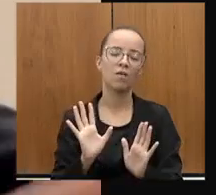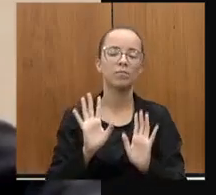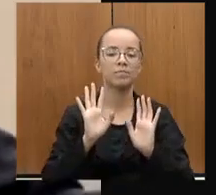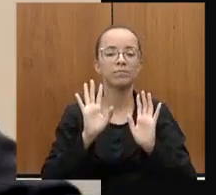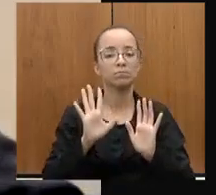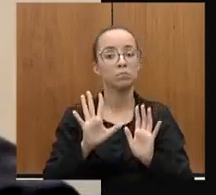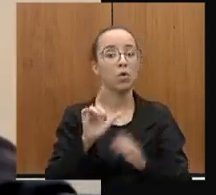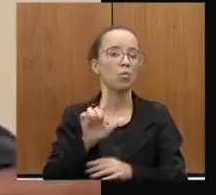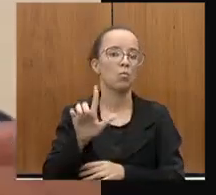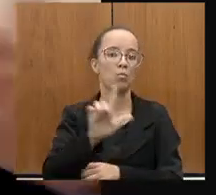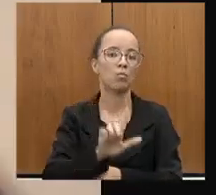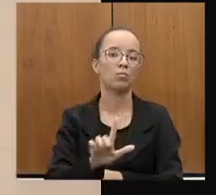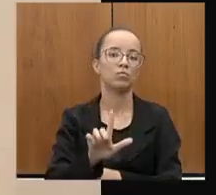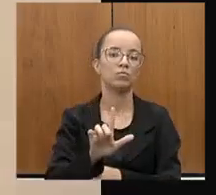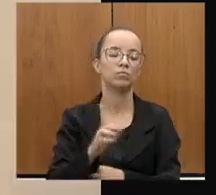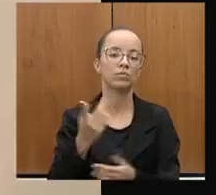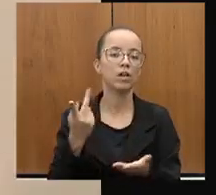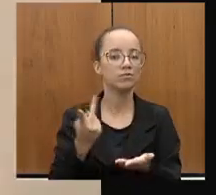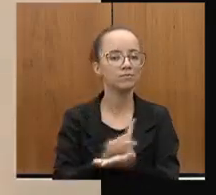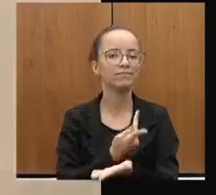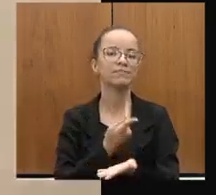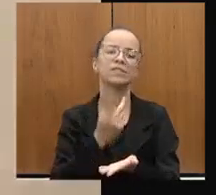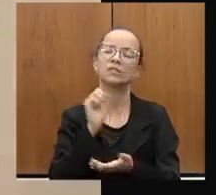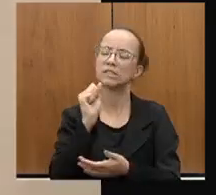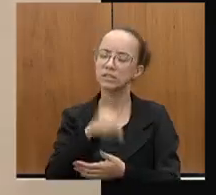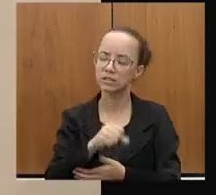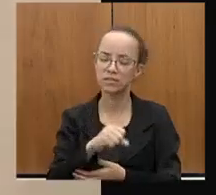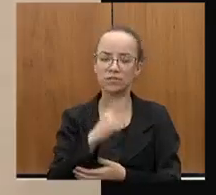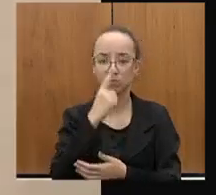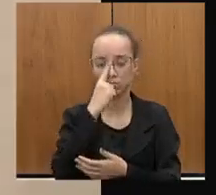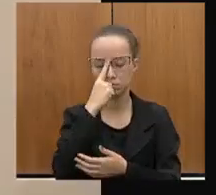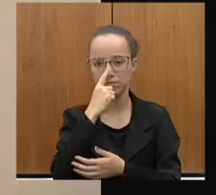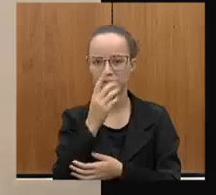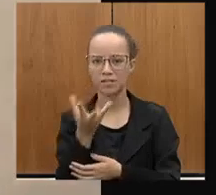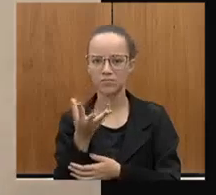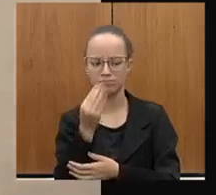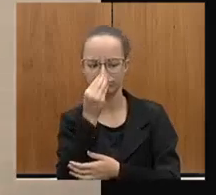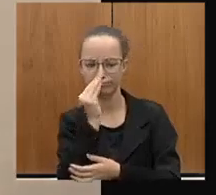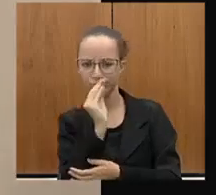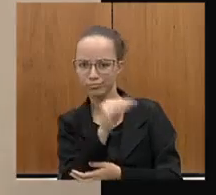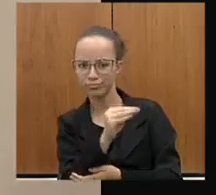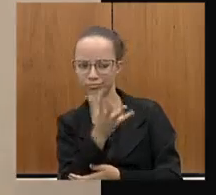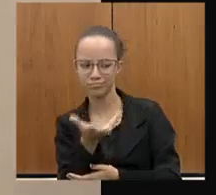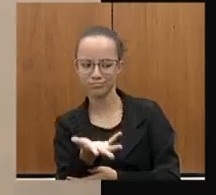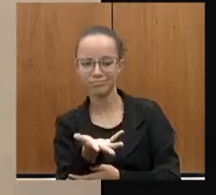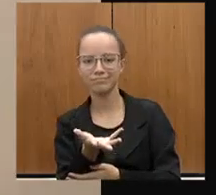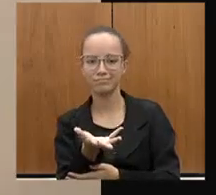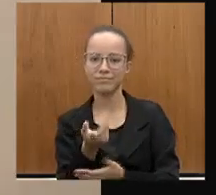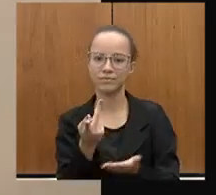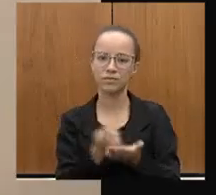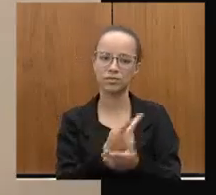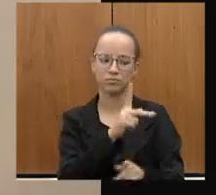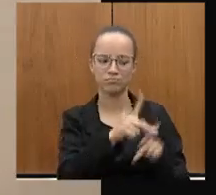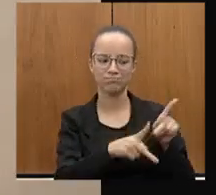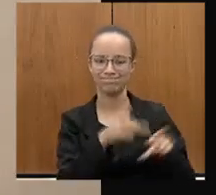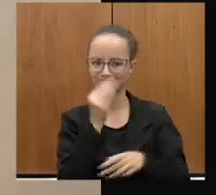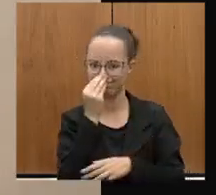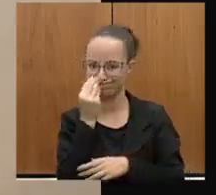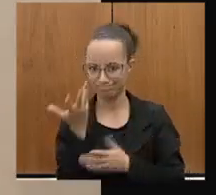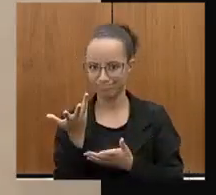obviamente, houve assim, houve sim ali o descaso do poder público com aquelas pessoas,